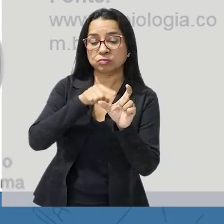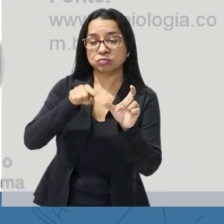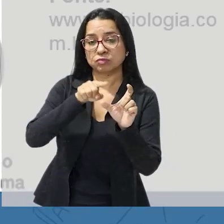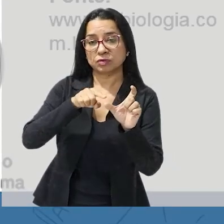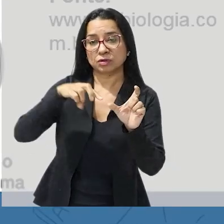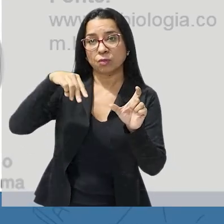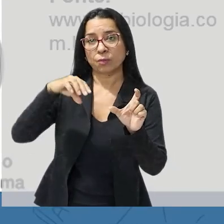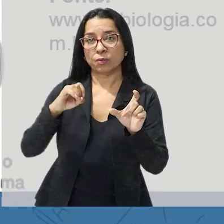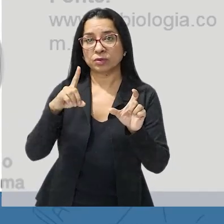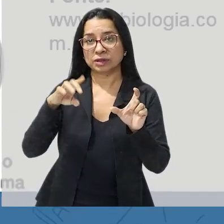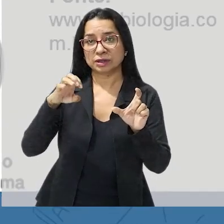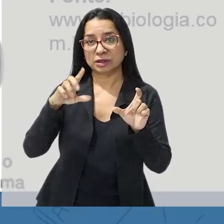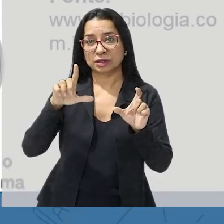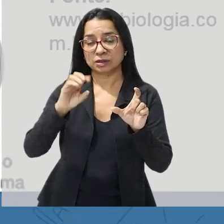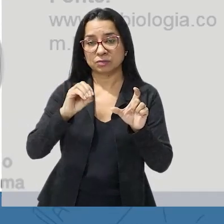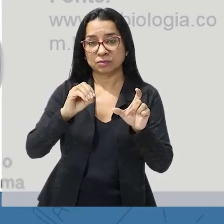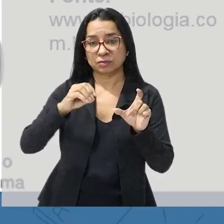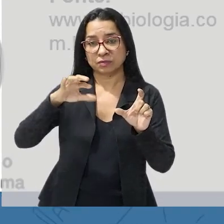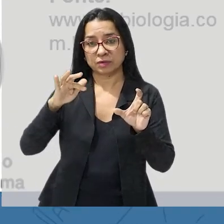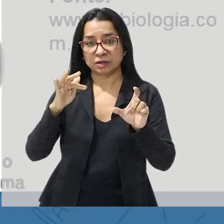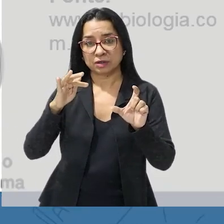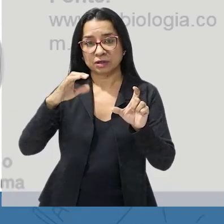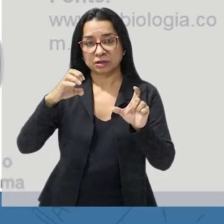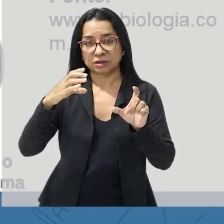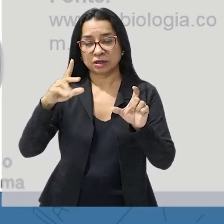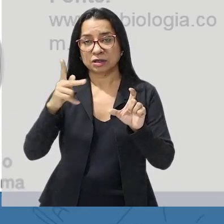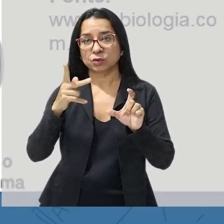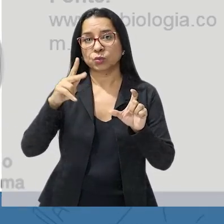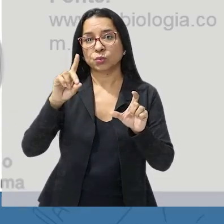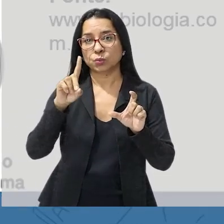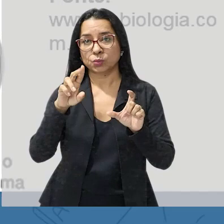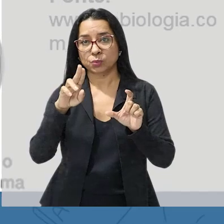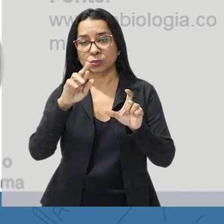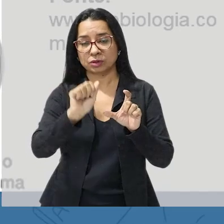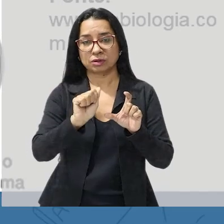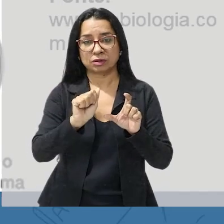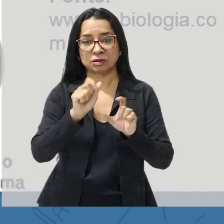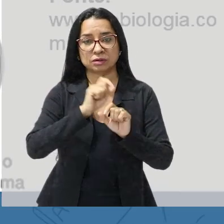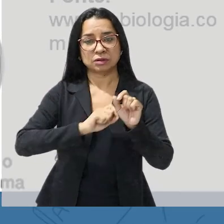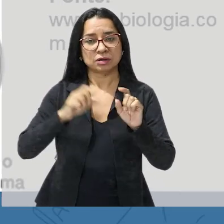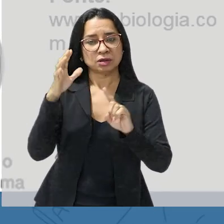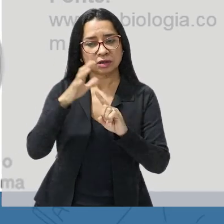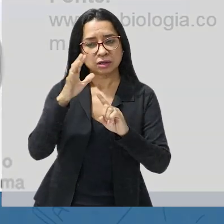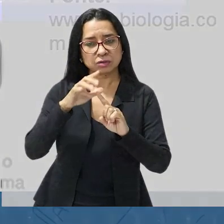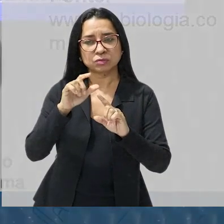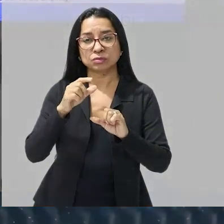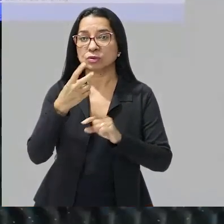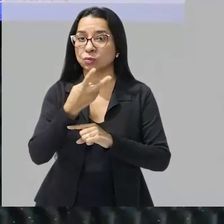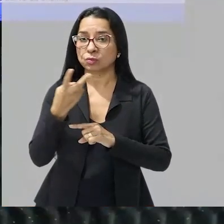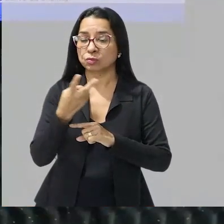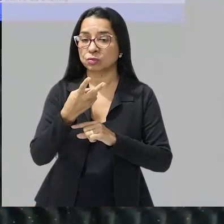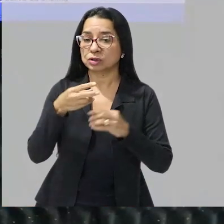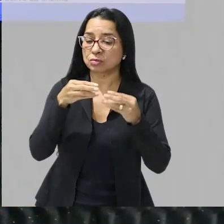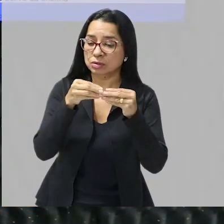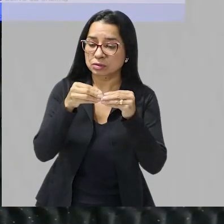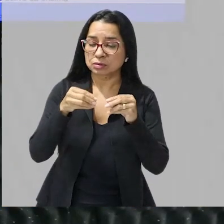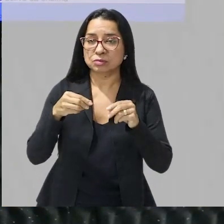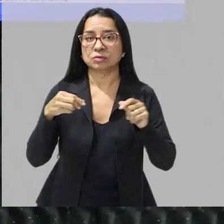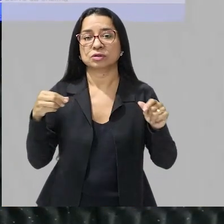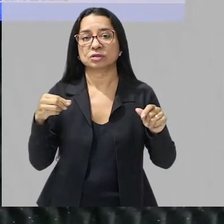são moléculas que atuam sobre duas ou mais substâncias que vão